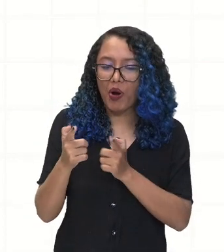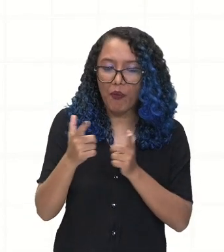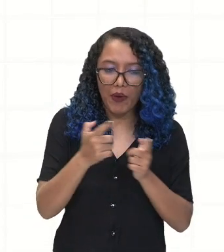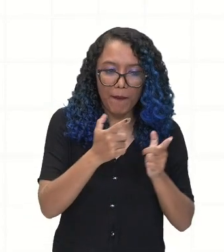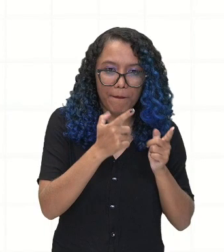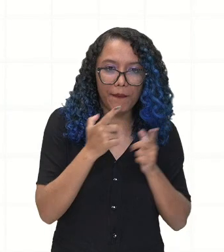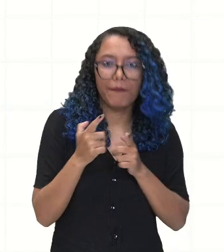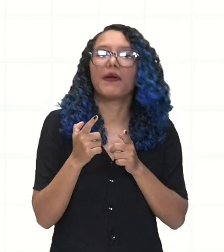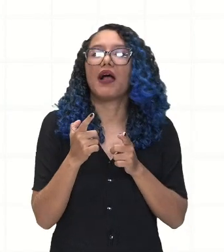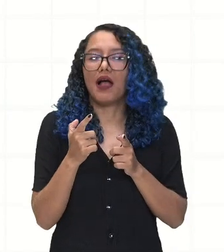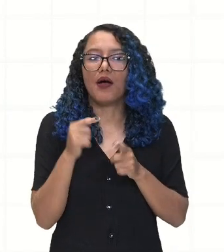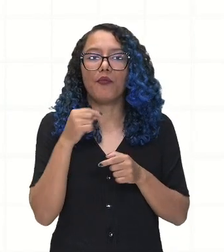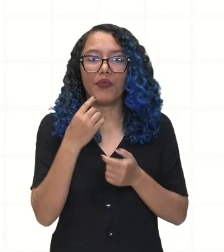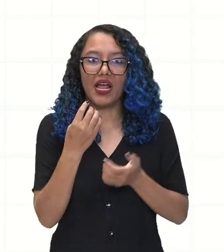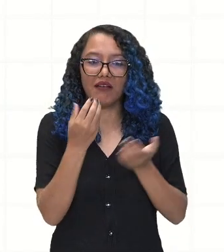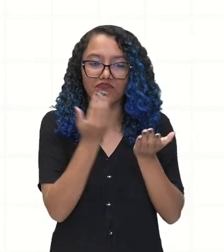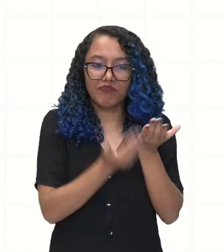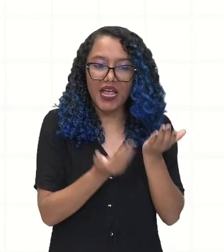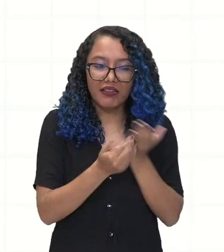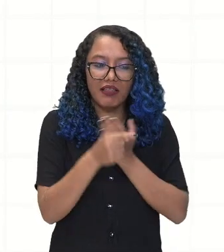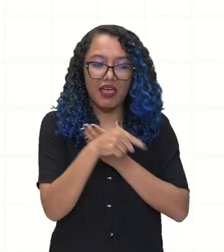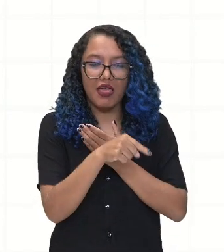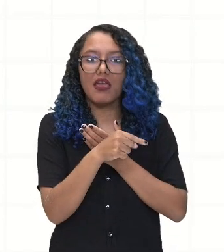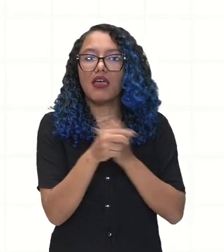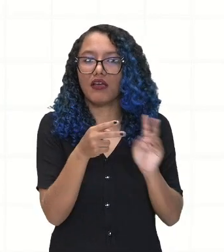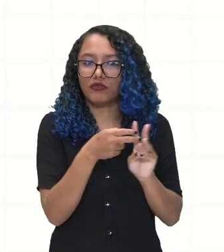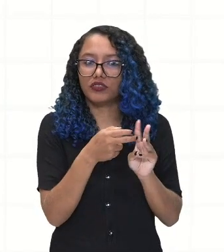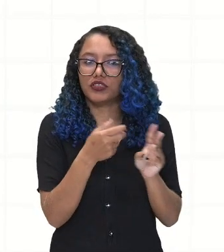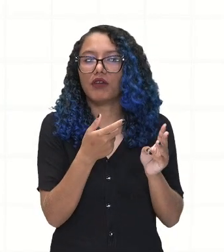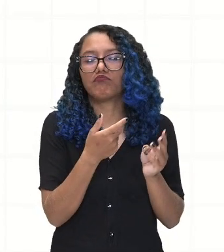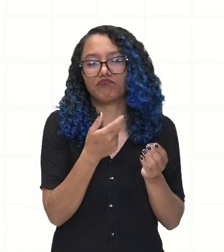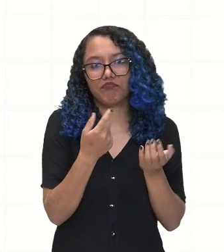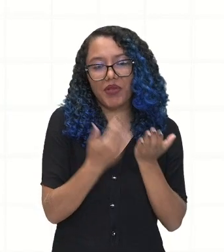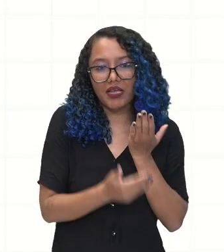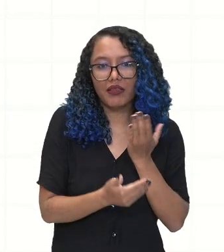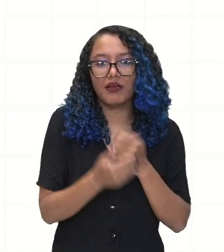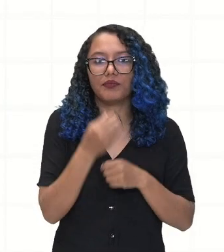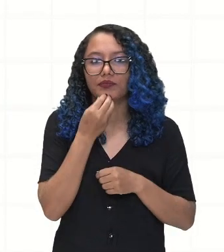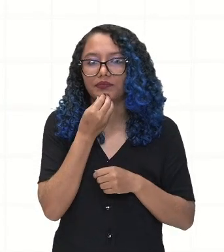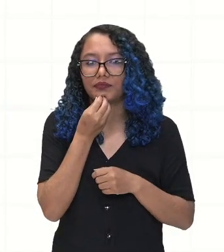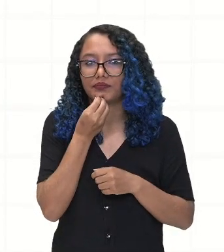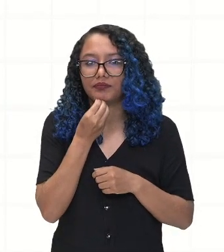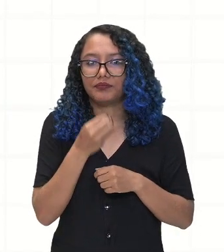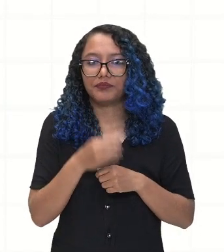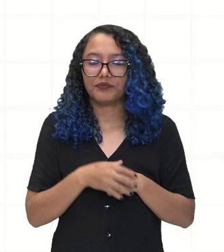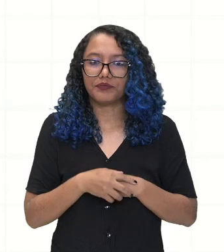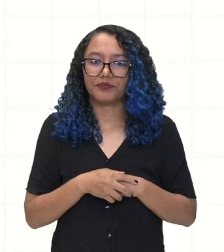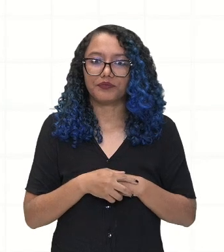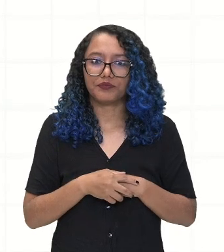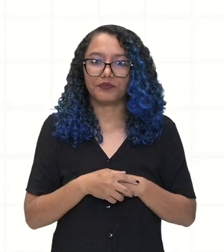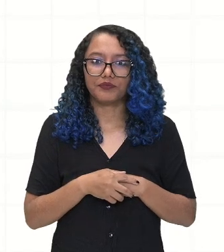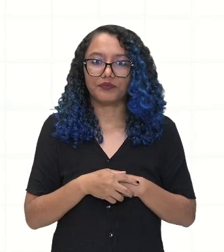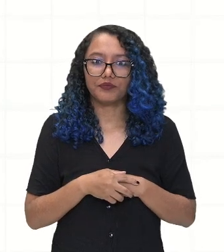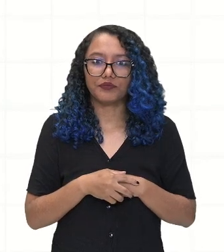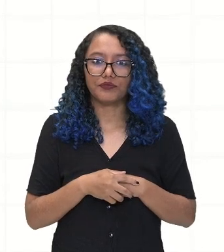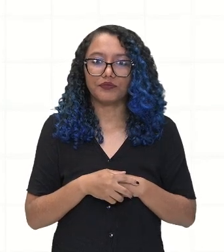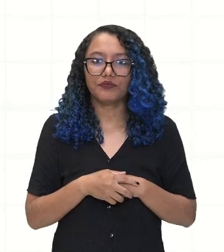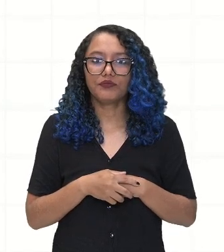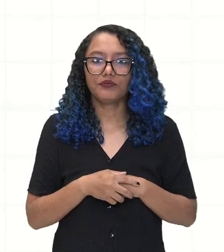Então, os combates duraram alguns anos, até a expulsão total dos franceses em